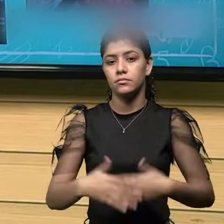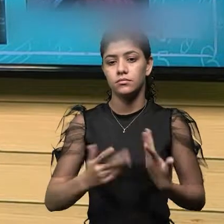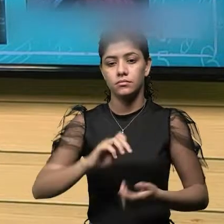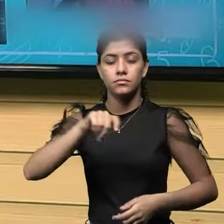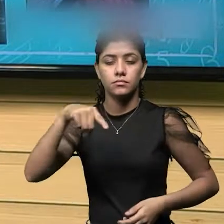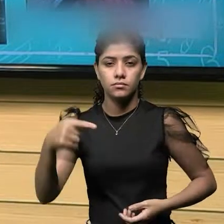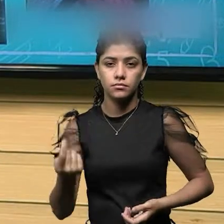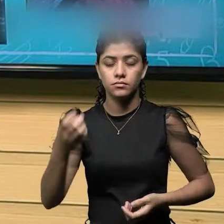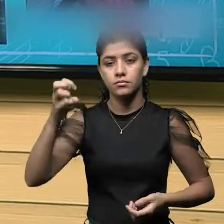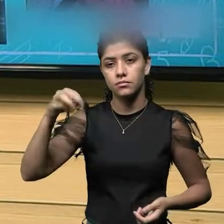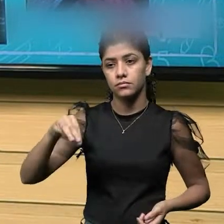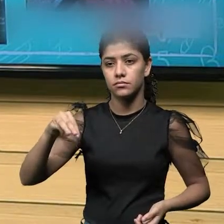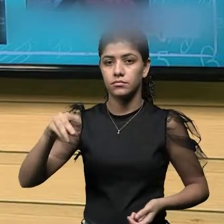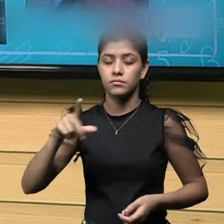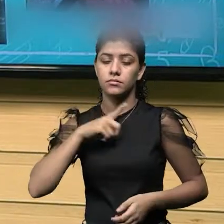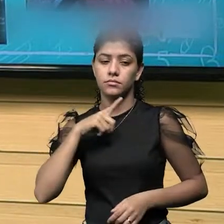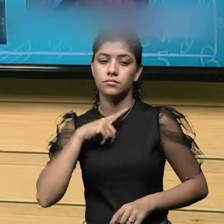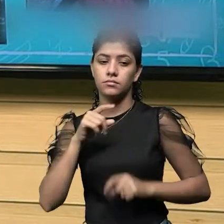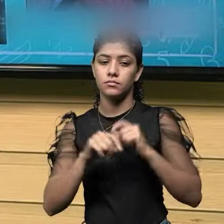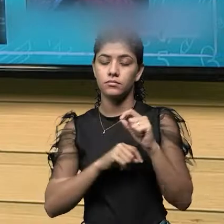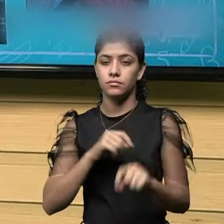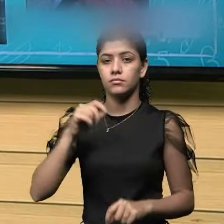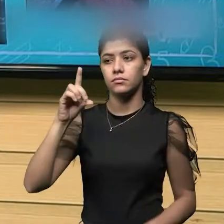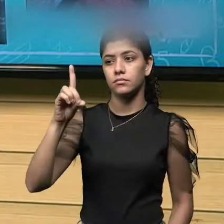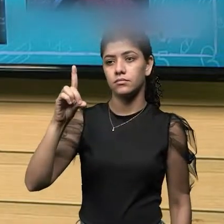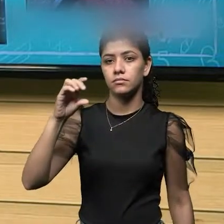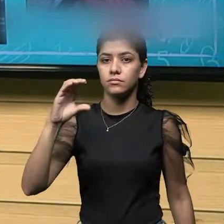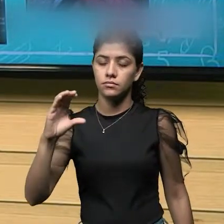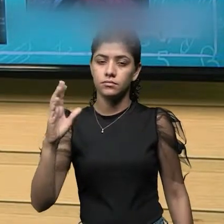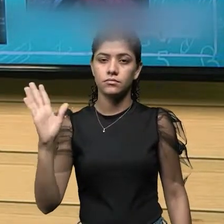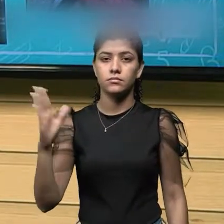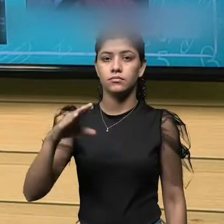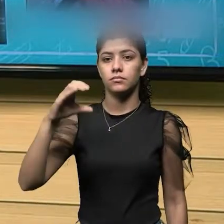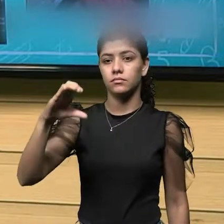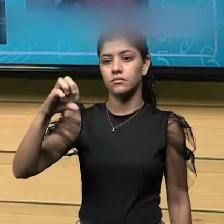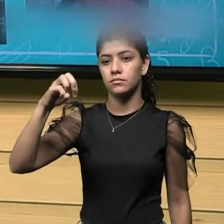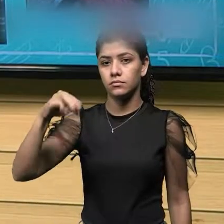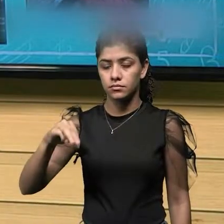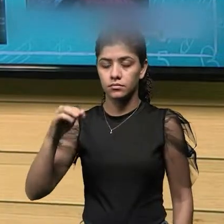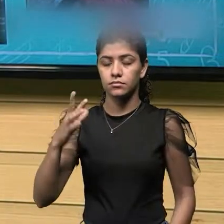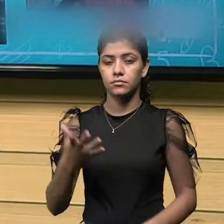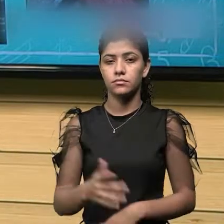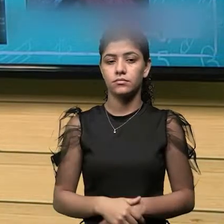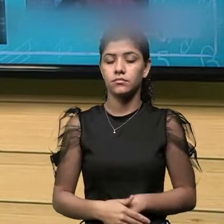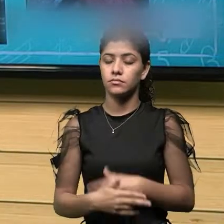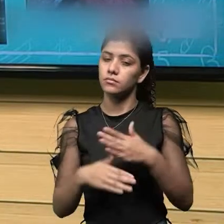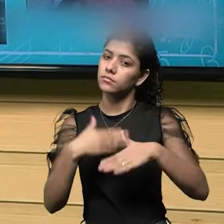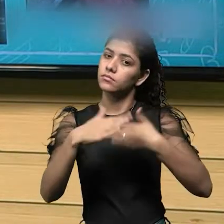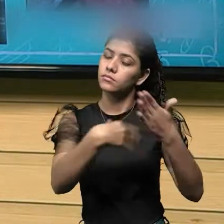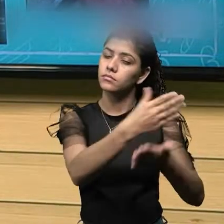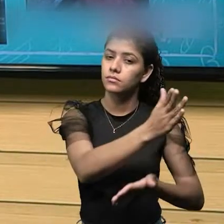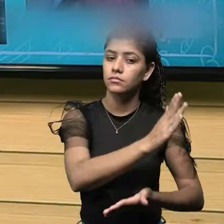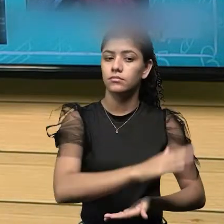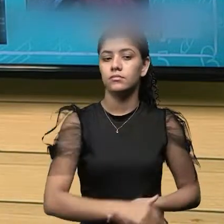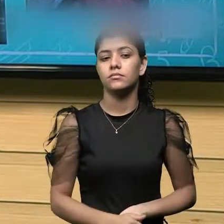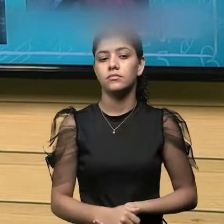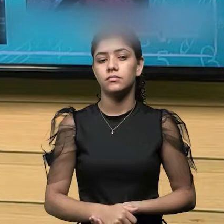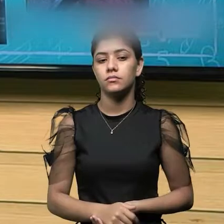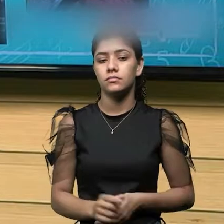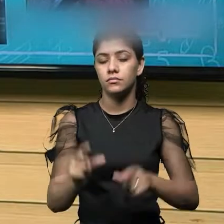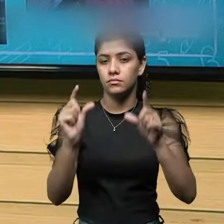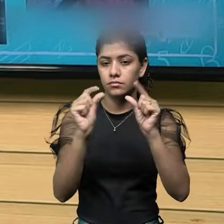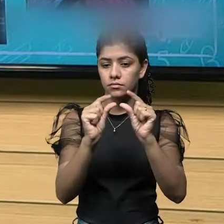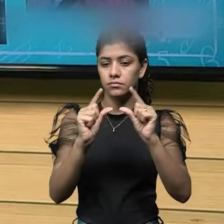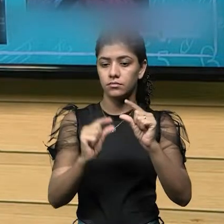do metro nós temos o decímetro, o centímetro, o milímetro, e aí vêm ainda unidades cada vez